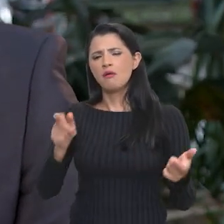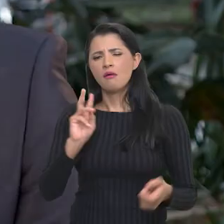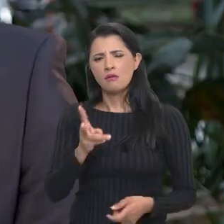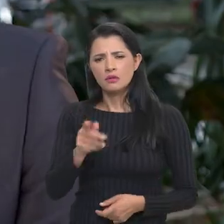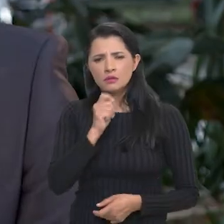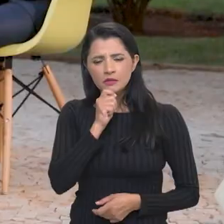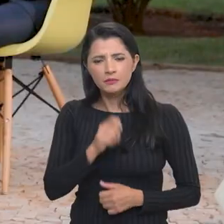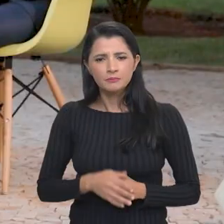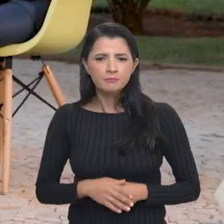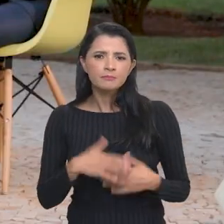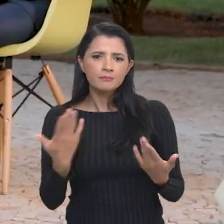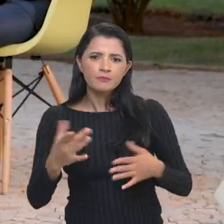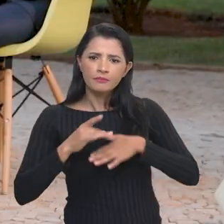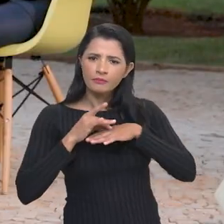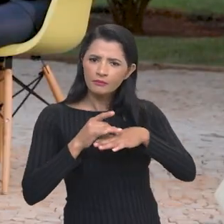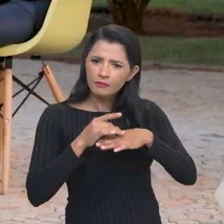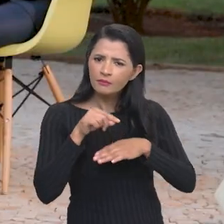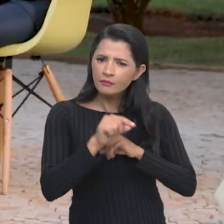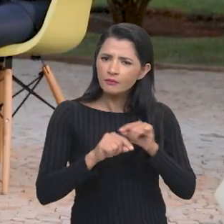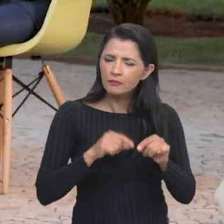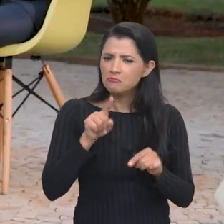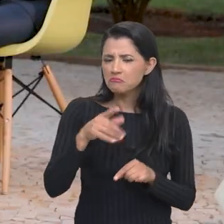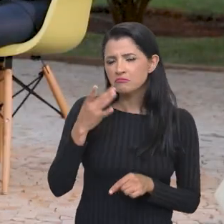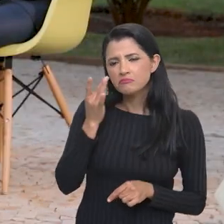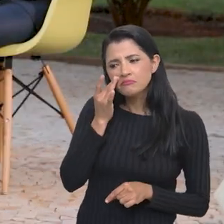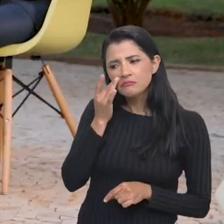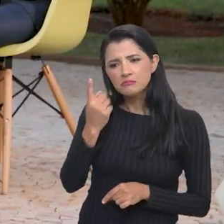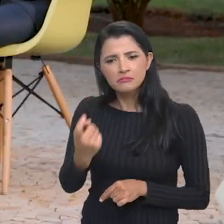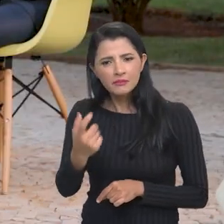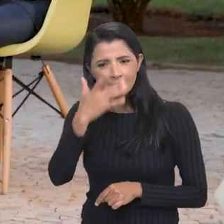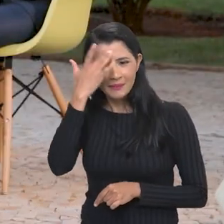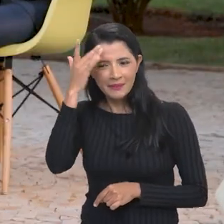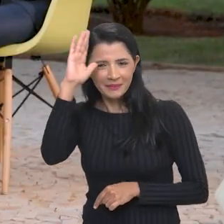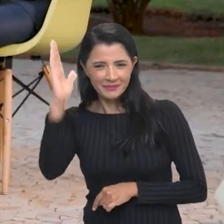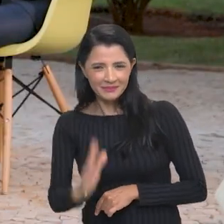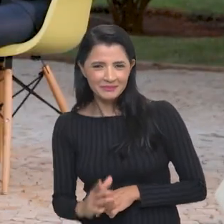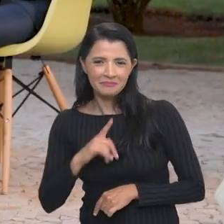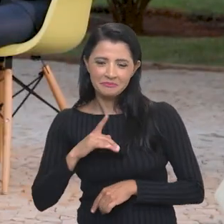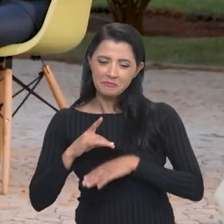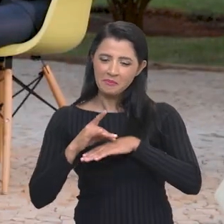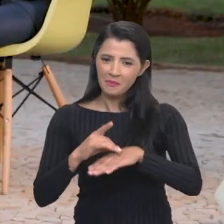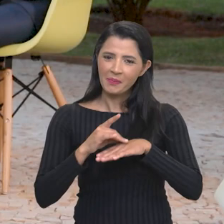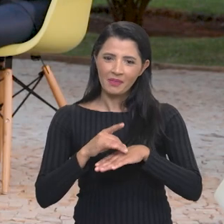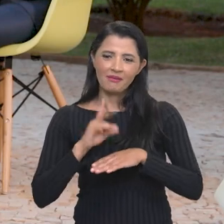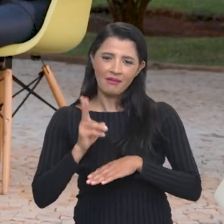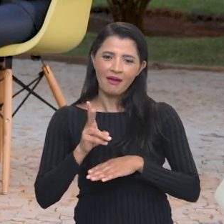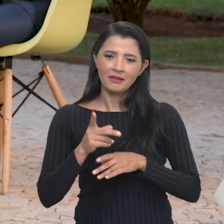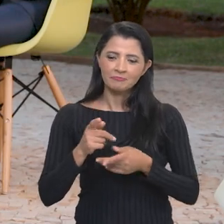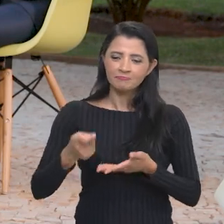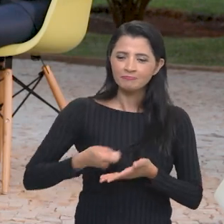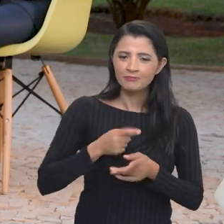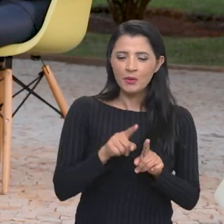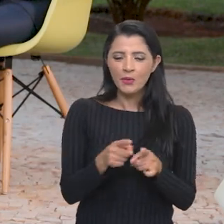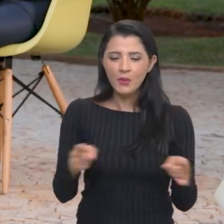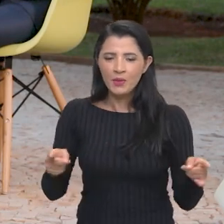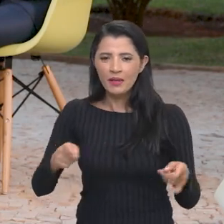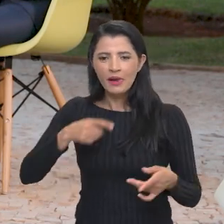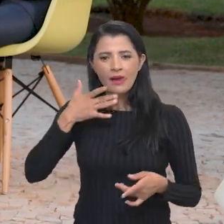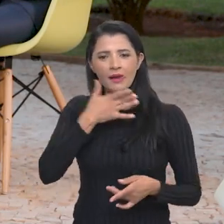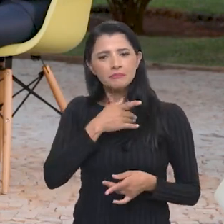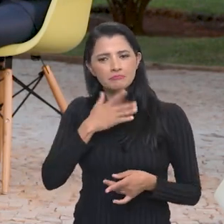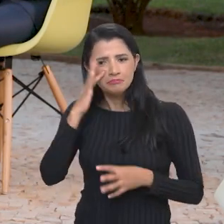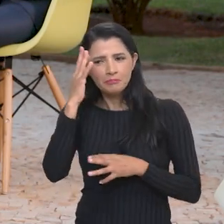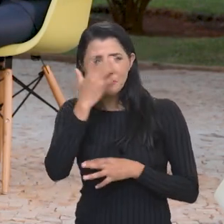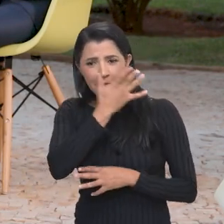ela é uma grande safra. E falar em proteína animal é algo que interessa muito os brasileiros, uma carne na mesa, todo mundo quer no